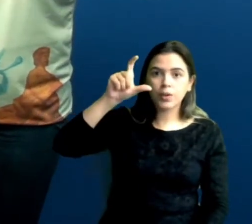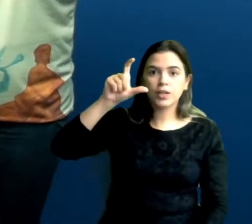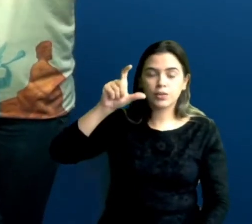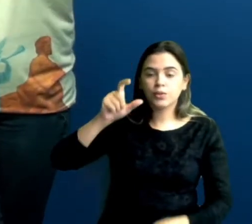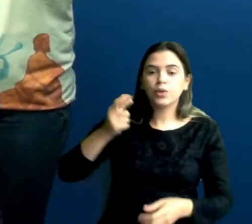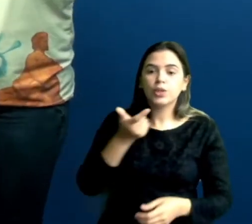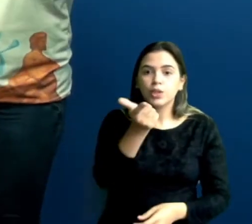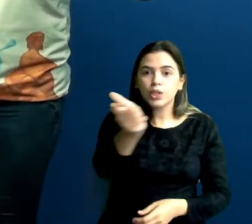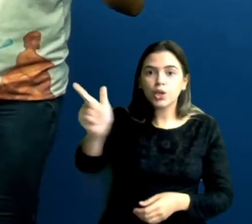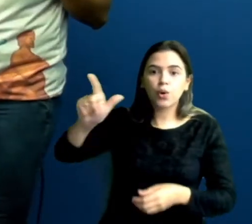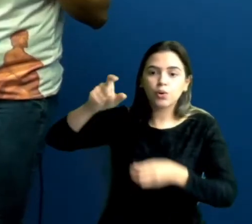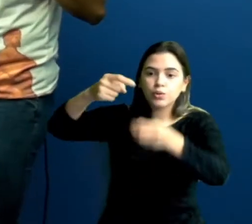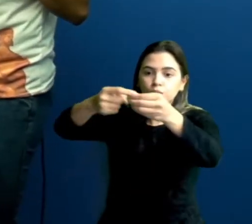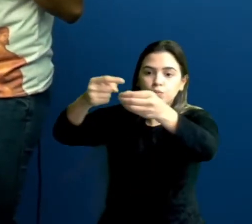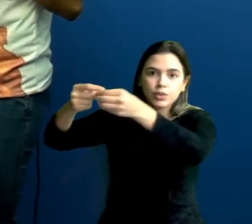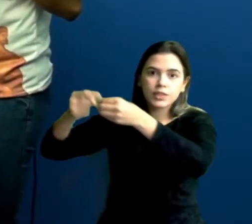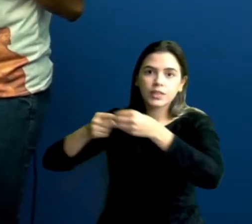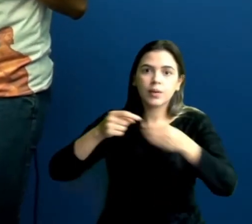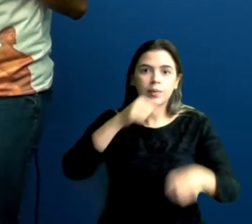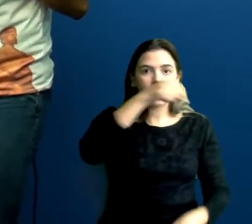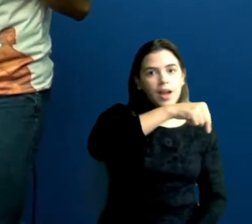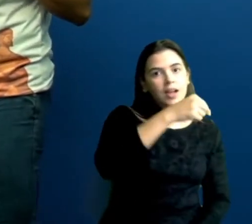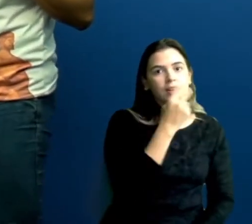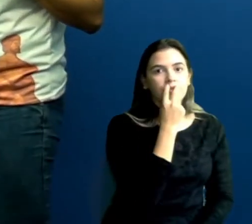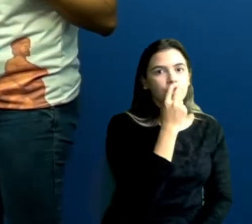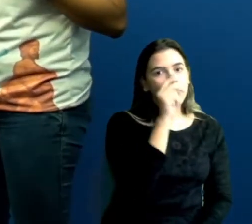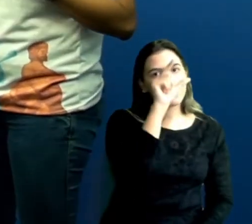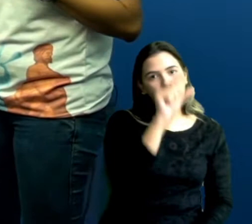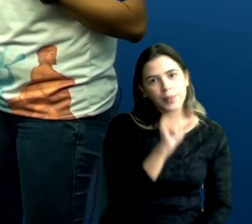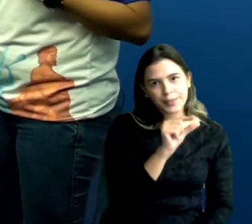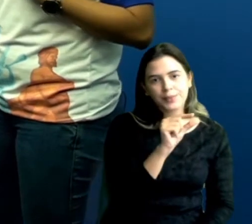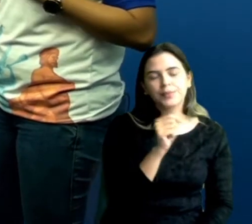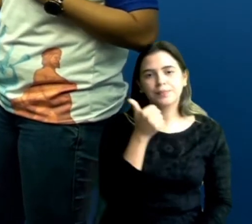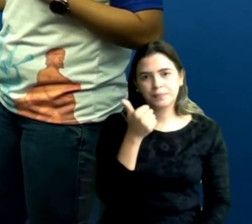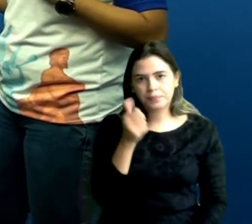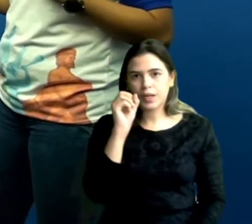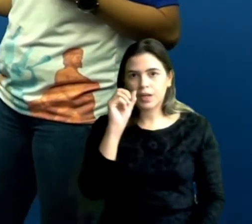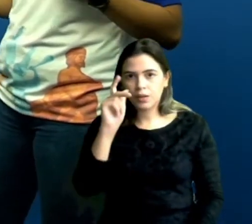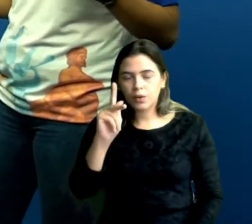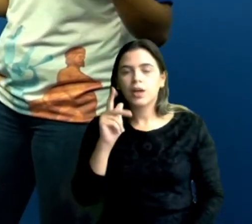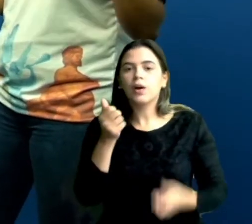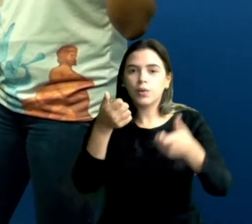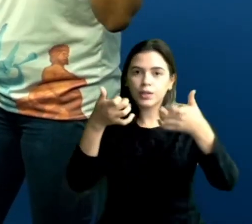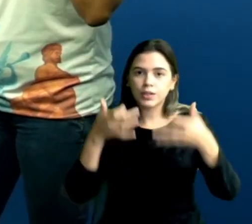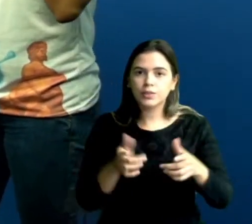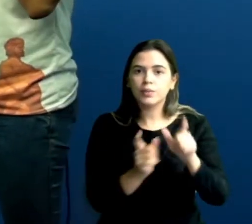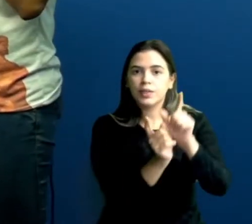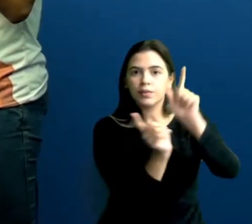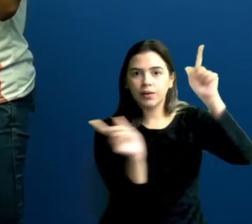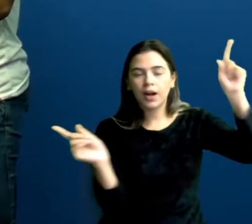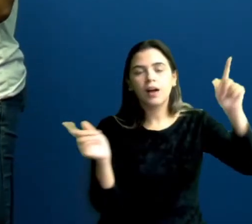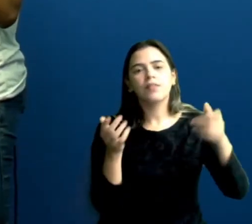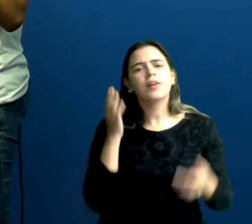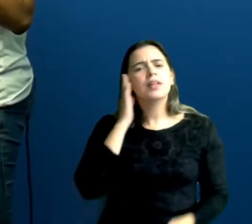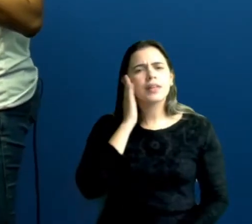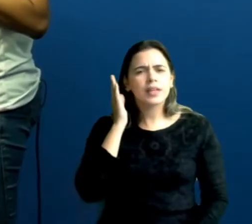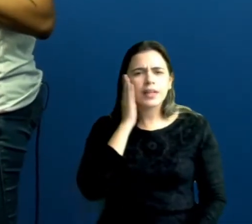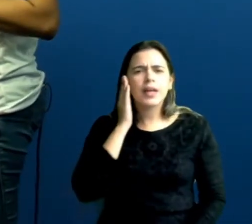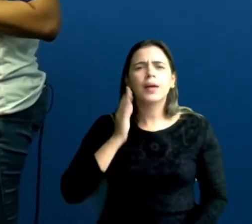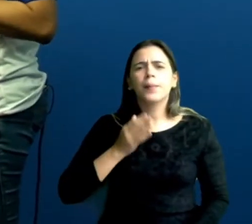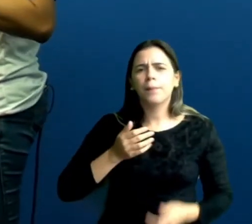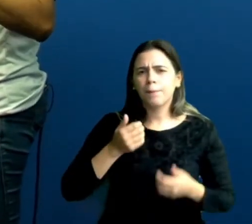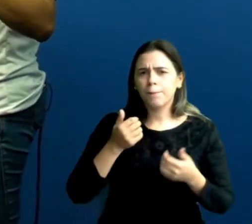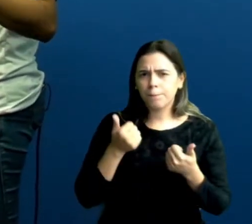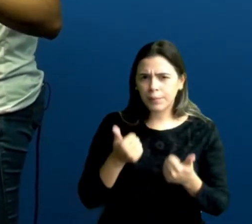municípios e de Vitória menos. Ok? Isso é o que diz o gráfico. Então, compreender bem o título